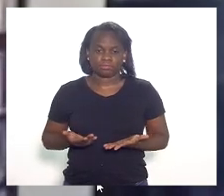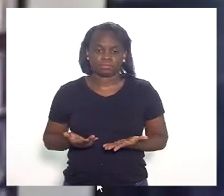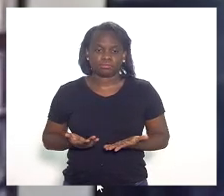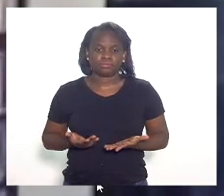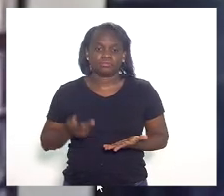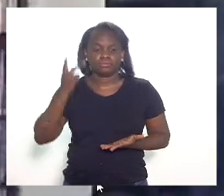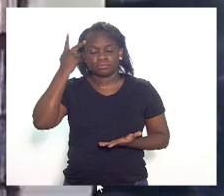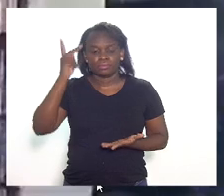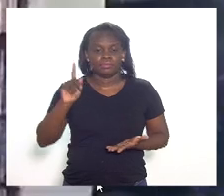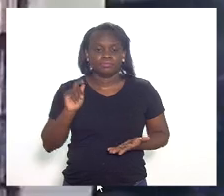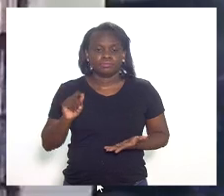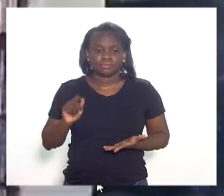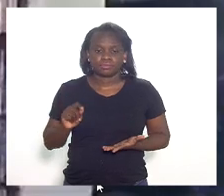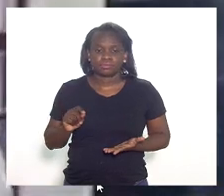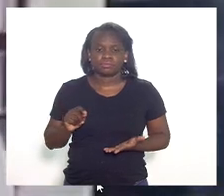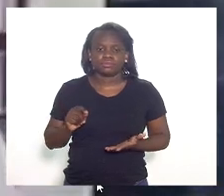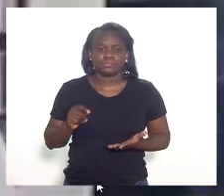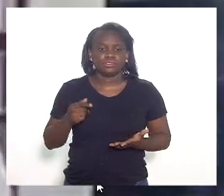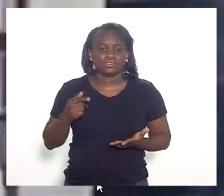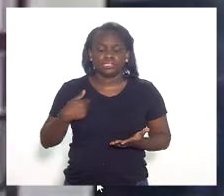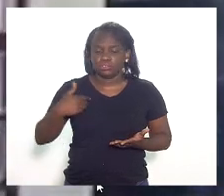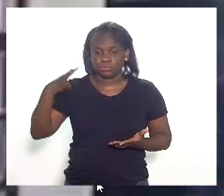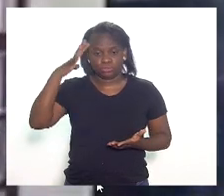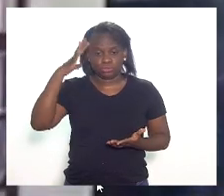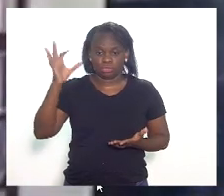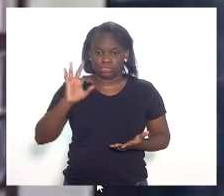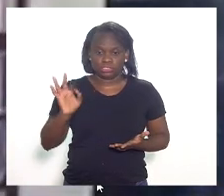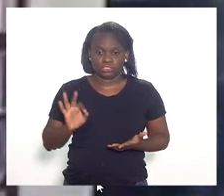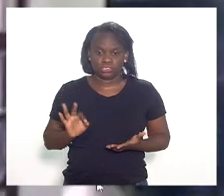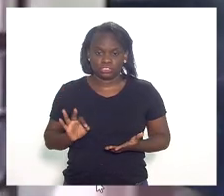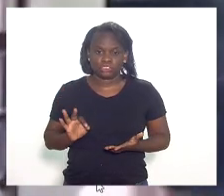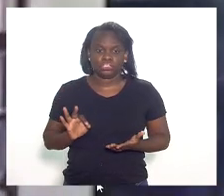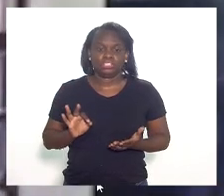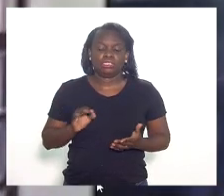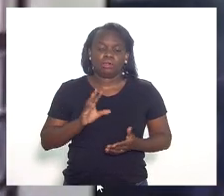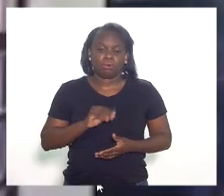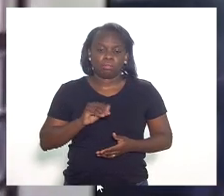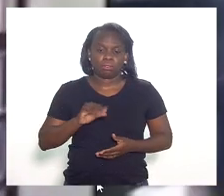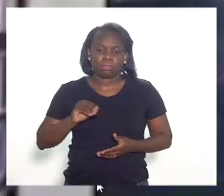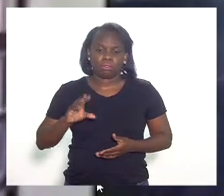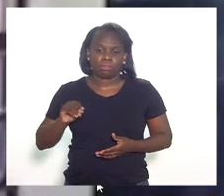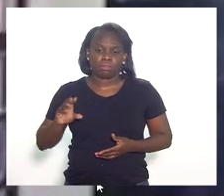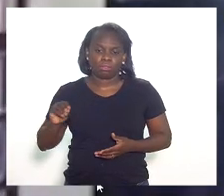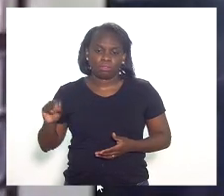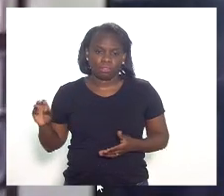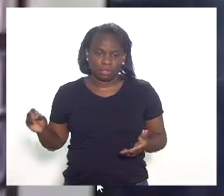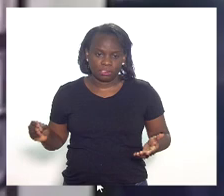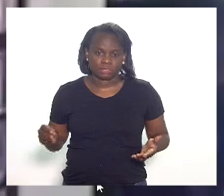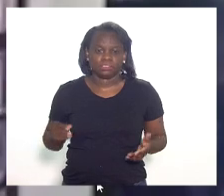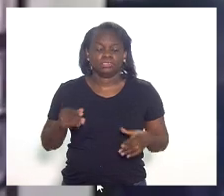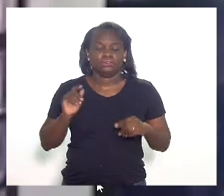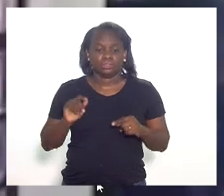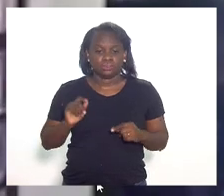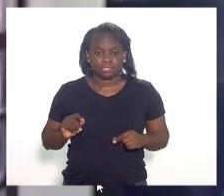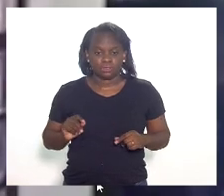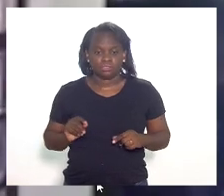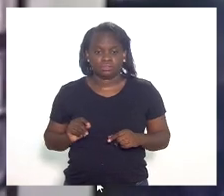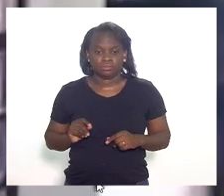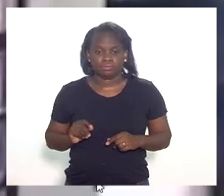sobre o não entender da morosidade com que